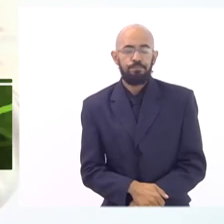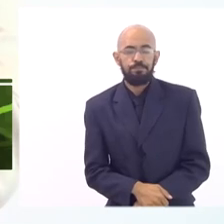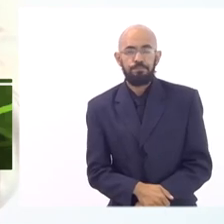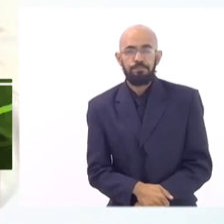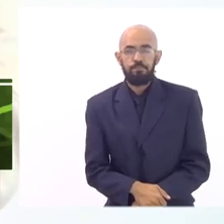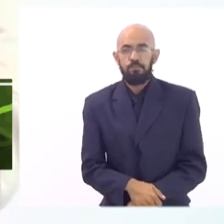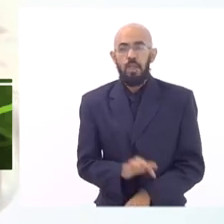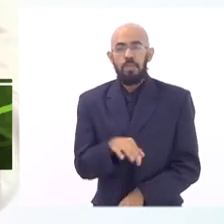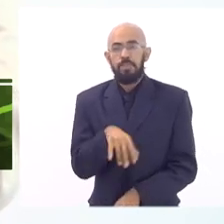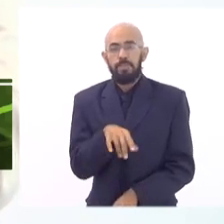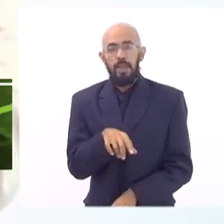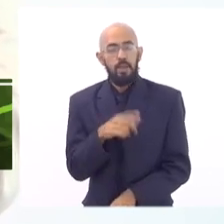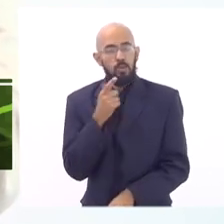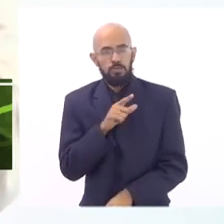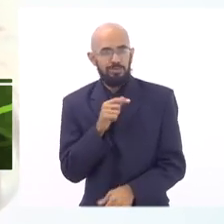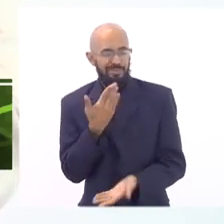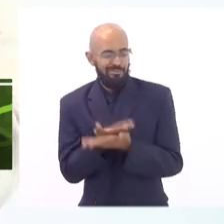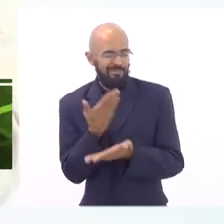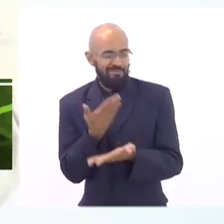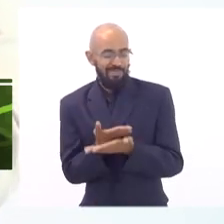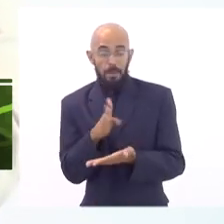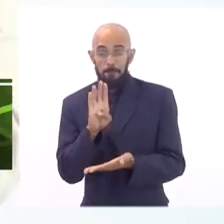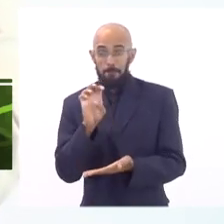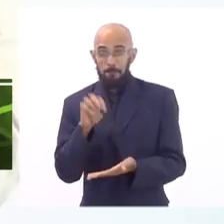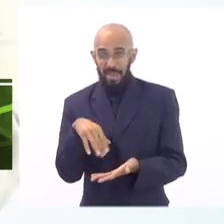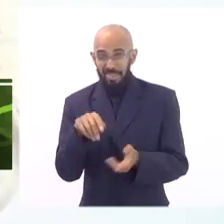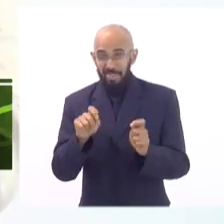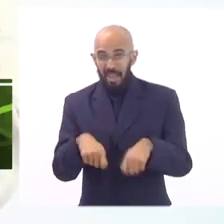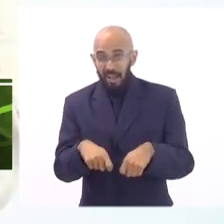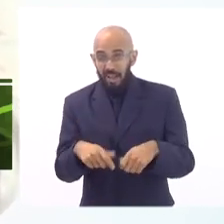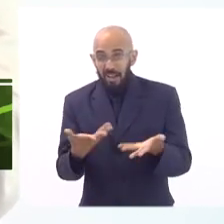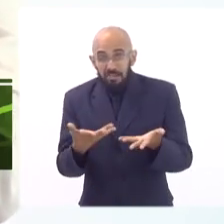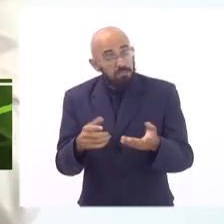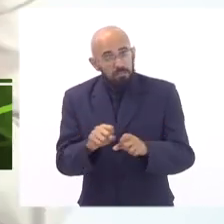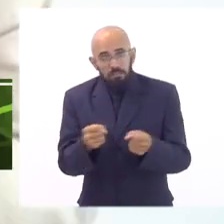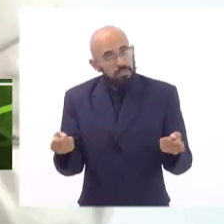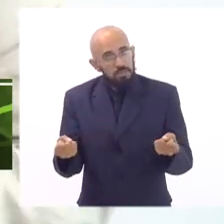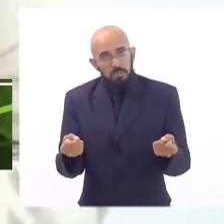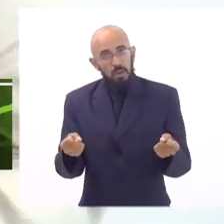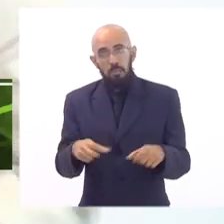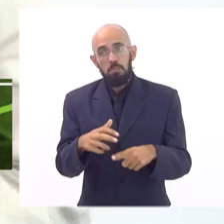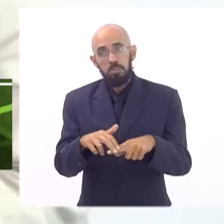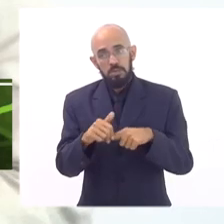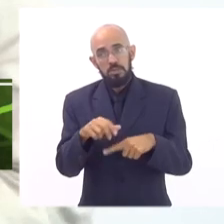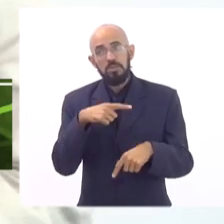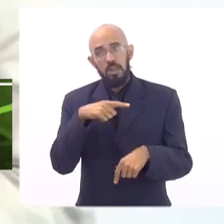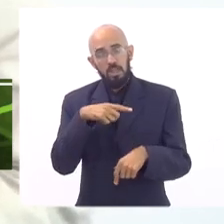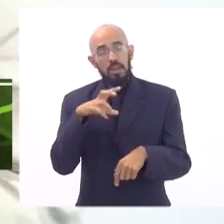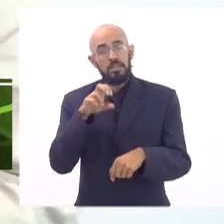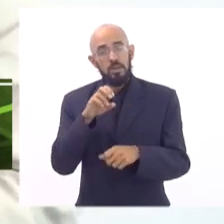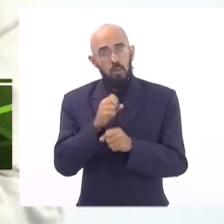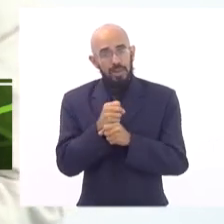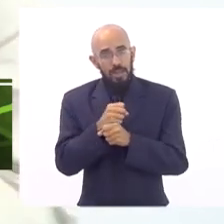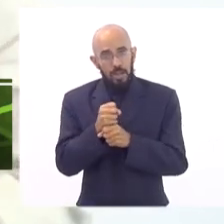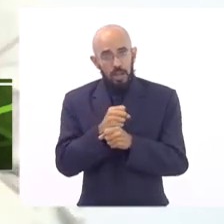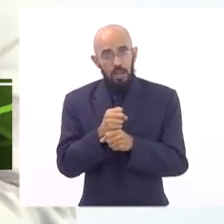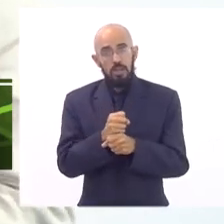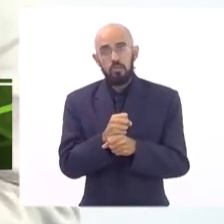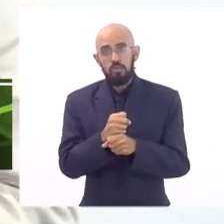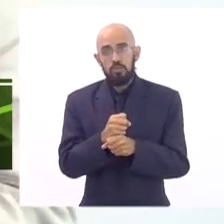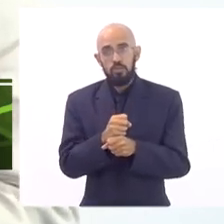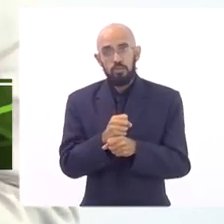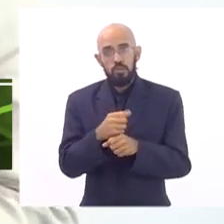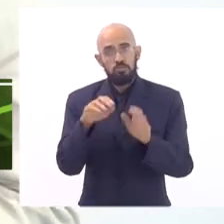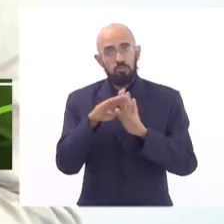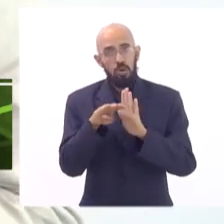quem é que estuda bem dessa forma? ninguém por isso que a gente tem aí há mais de 50 anos um programa de alimentação escolar e por isso que a gente luta